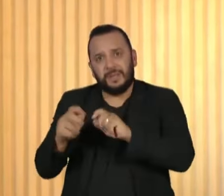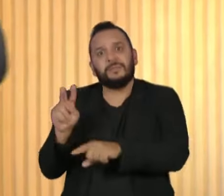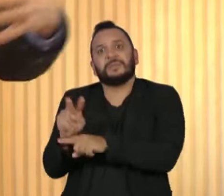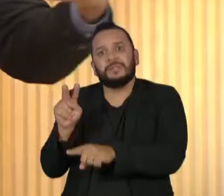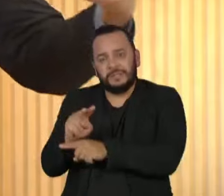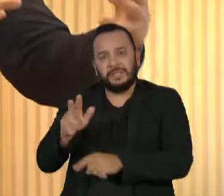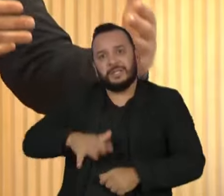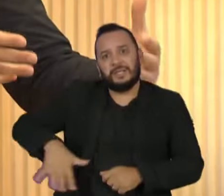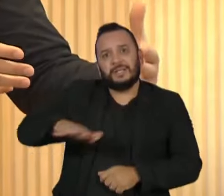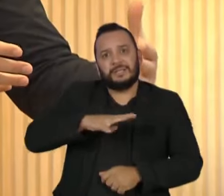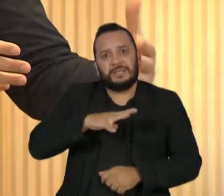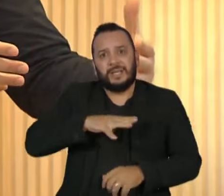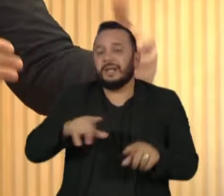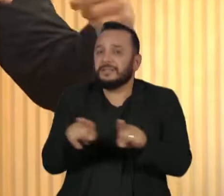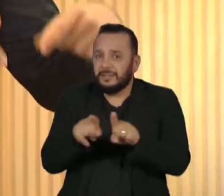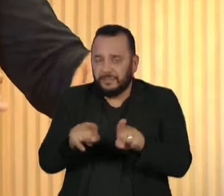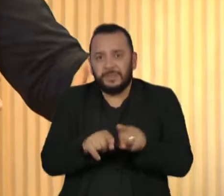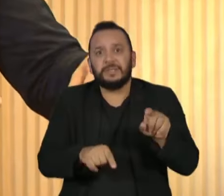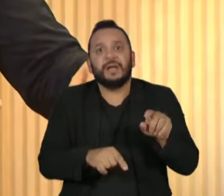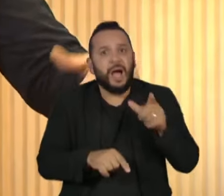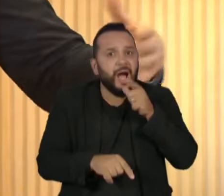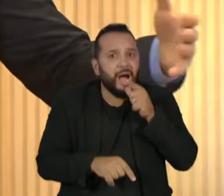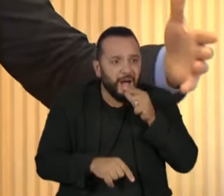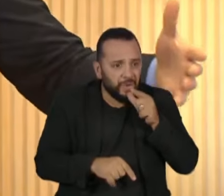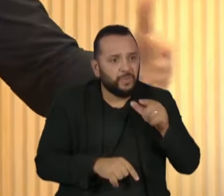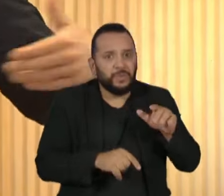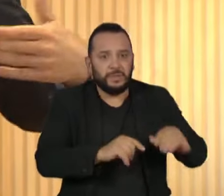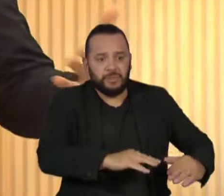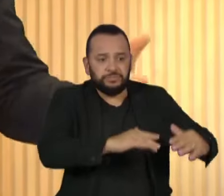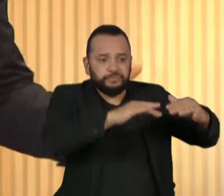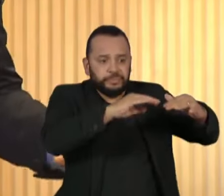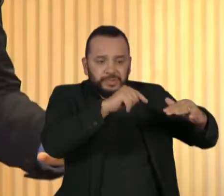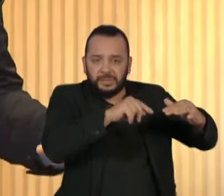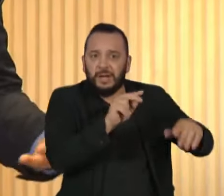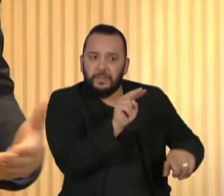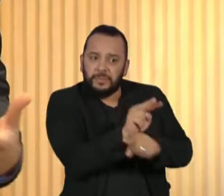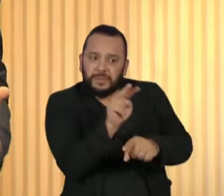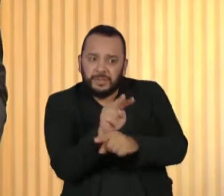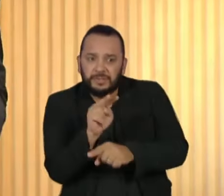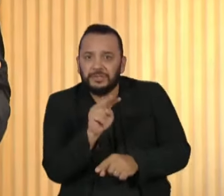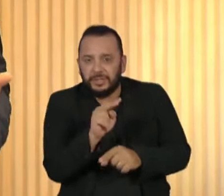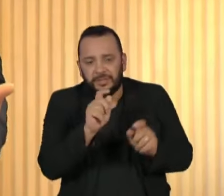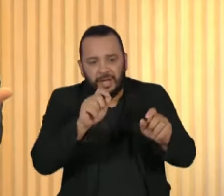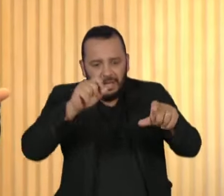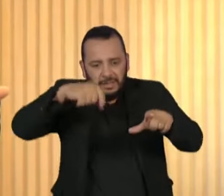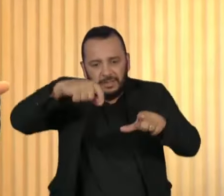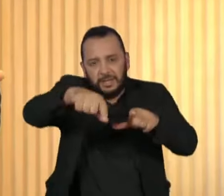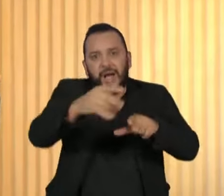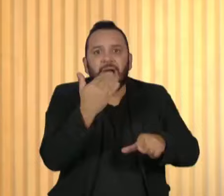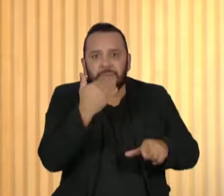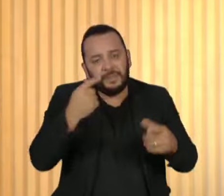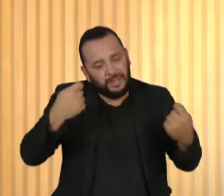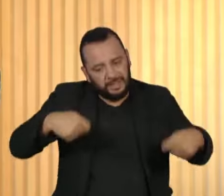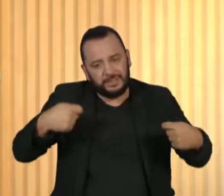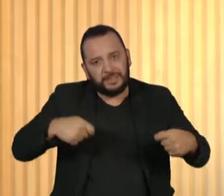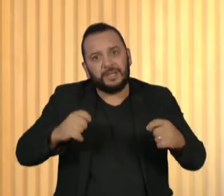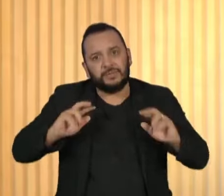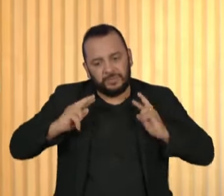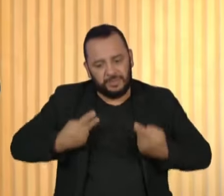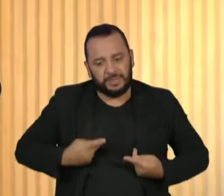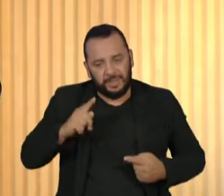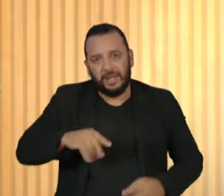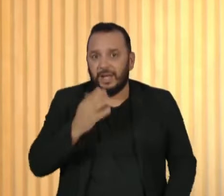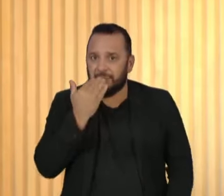resiliência e termos a capacidade de reservação de água para produzir alimentos e atender uma vocação que é do Estado e de uma necessidade humana que é de se alimentar.